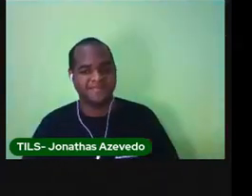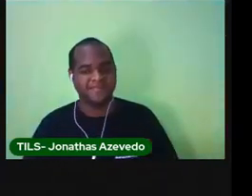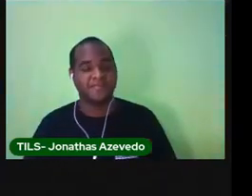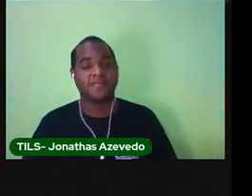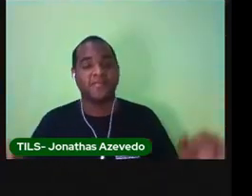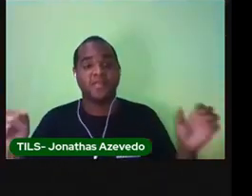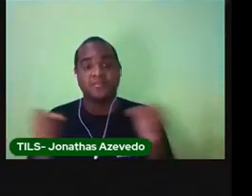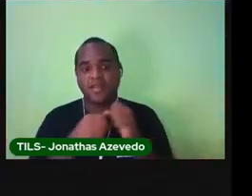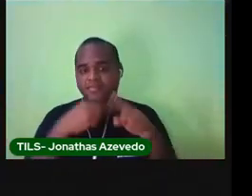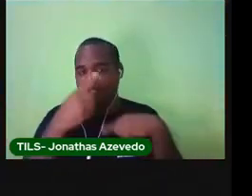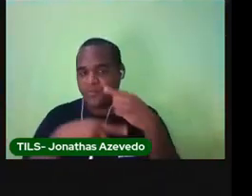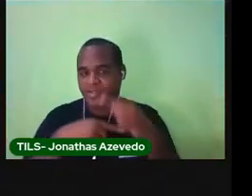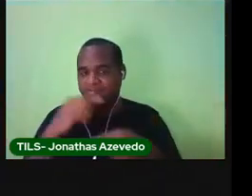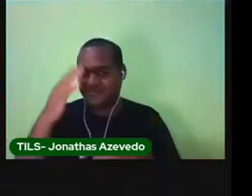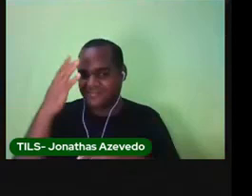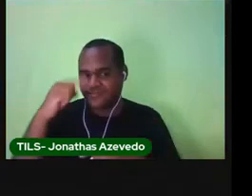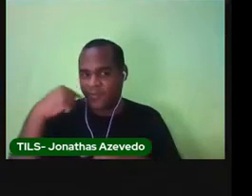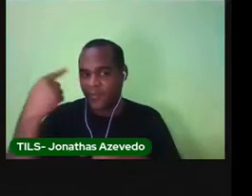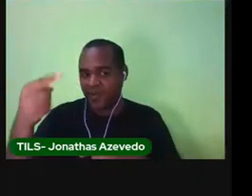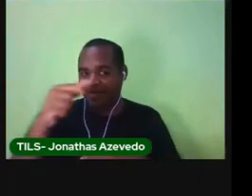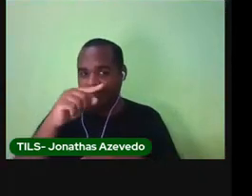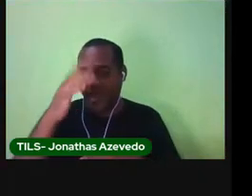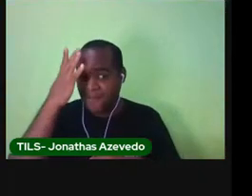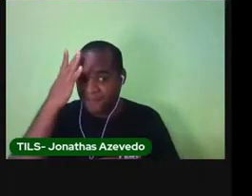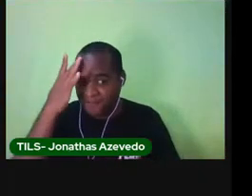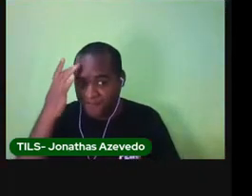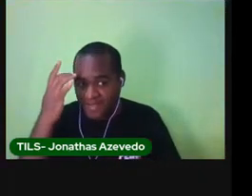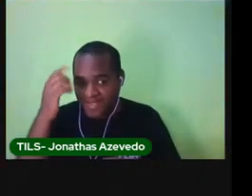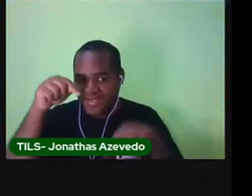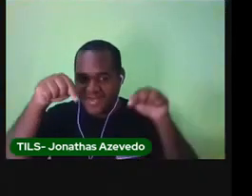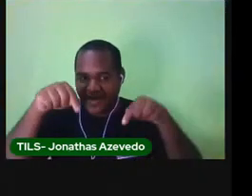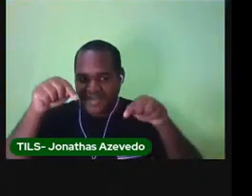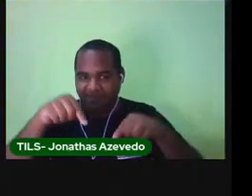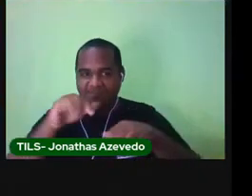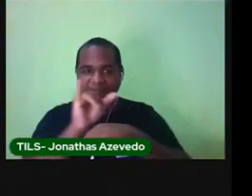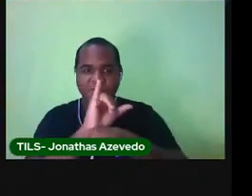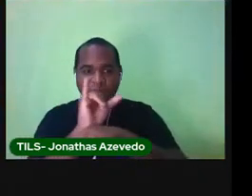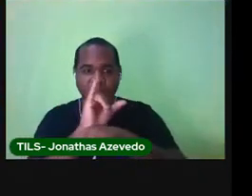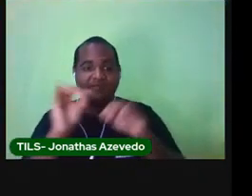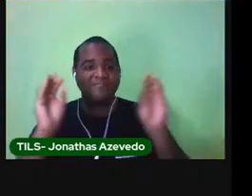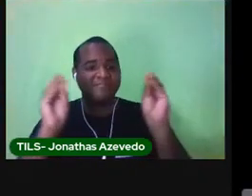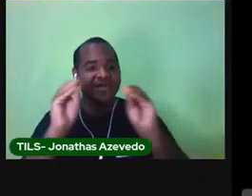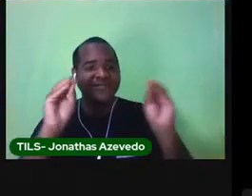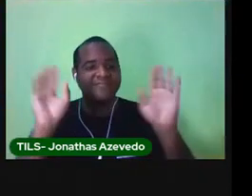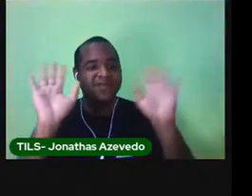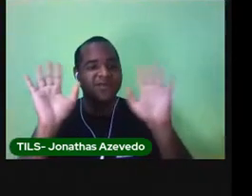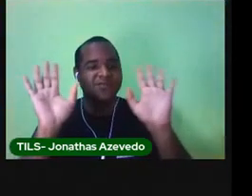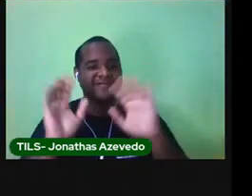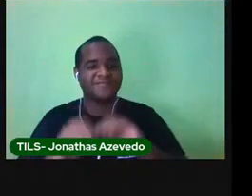até a próxima aula que é amanhã aqui no canal. Beijão. Tchauzinho. Tchauzinho.